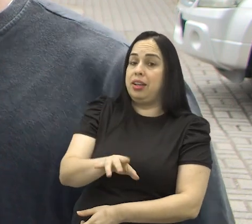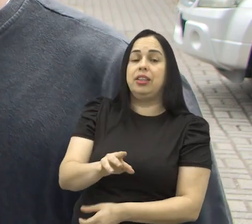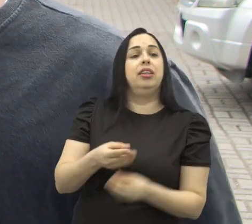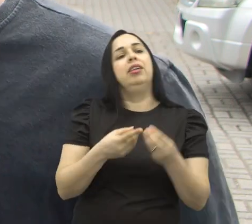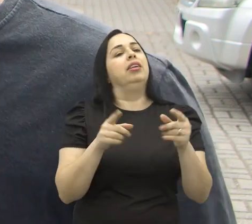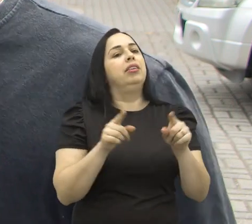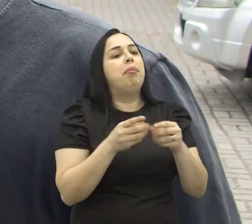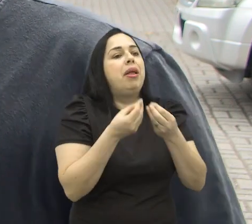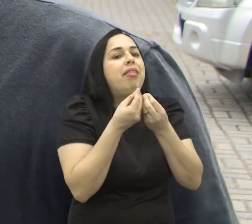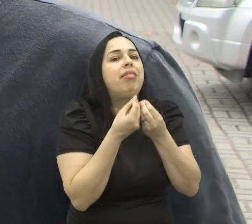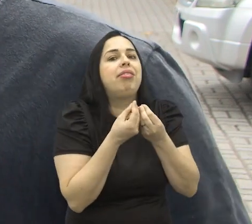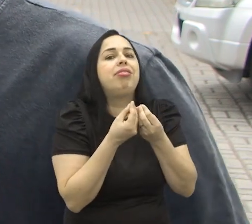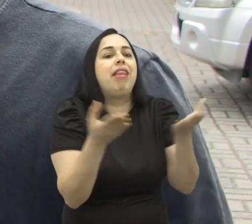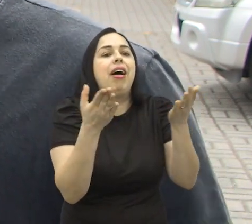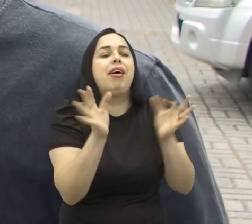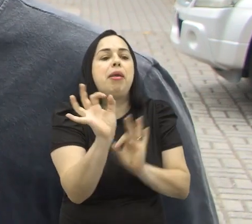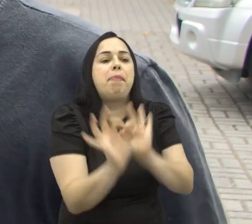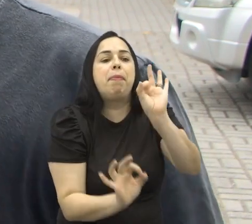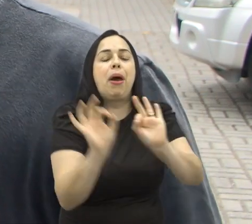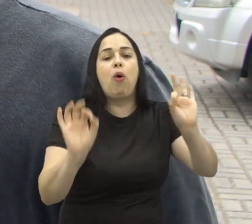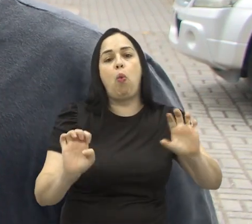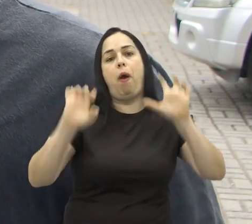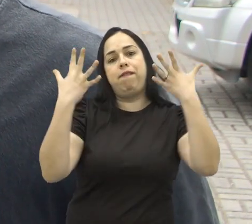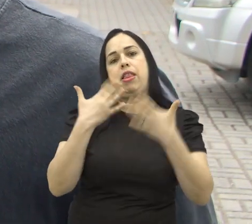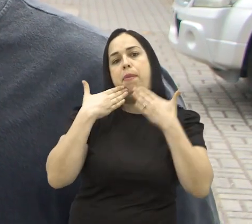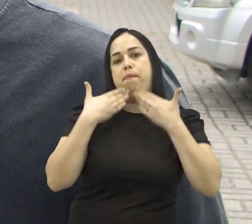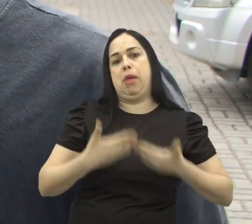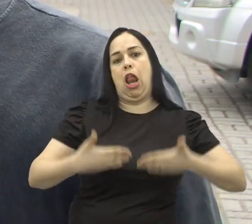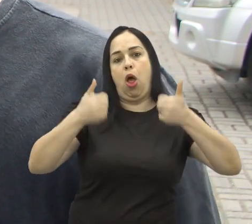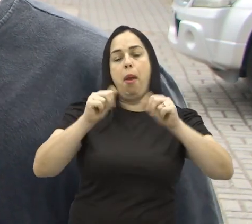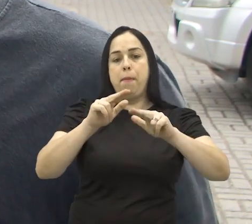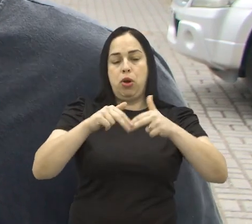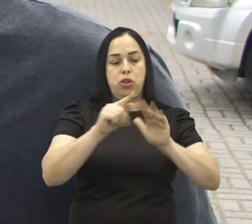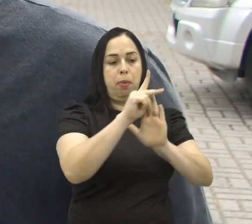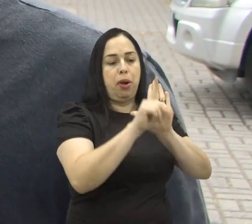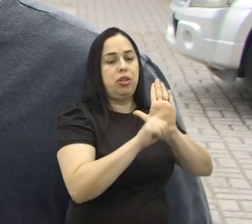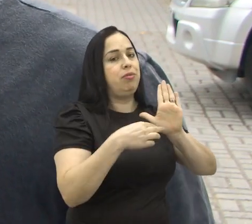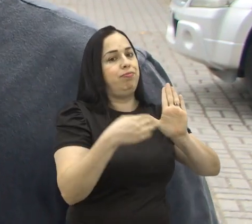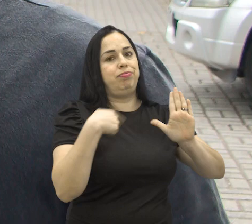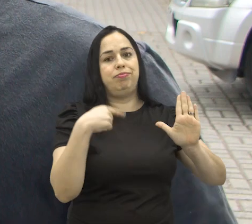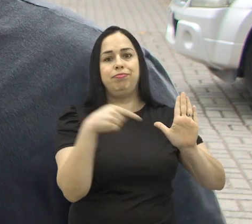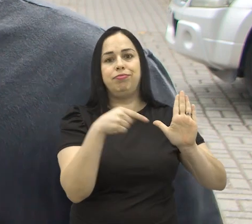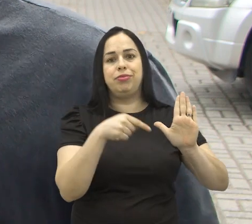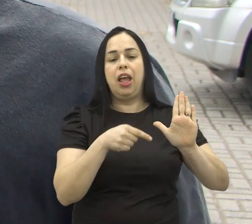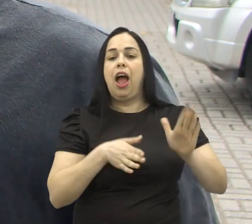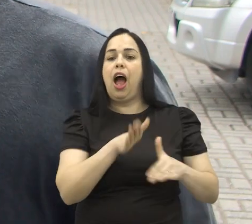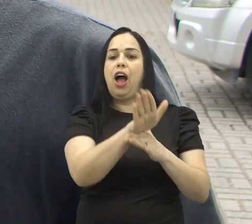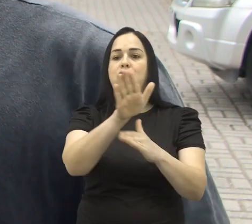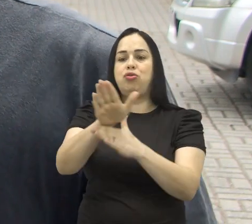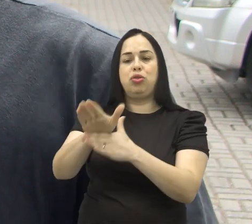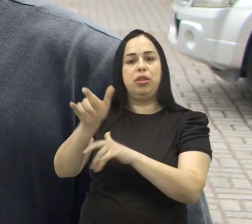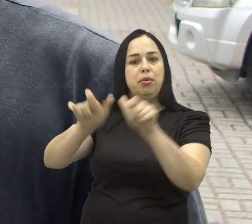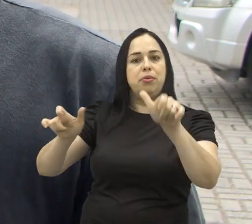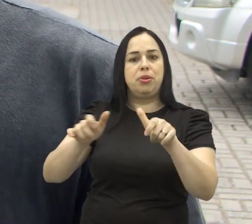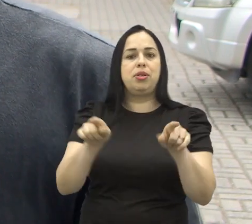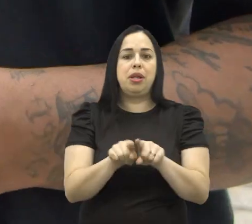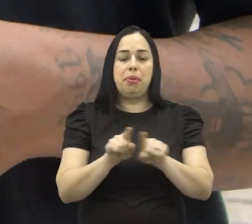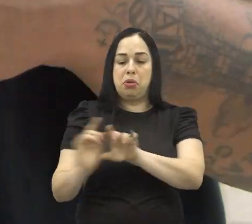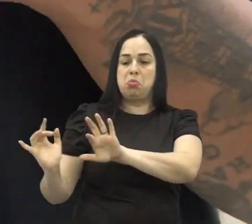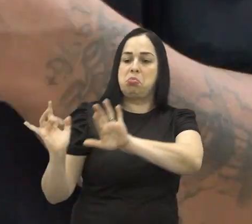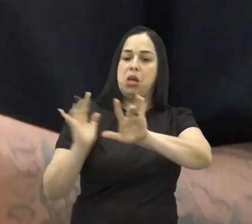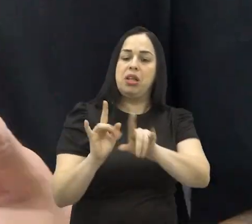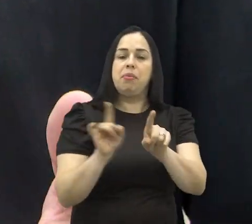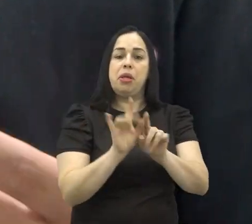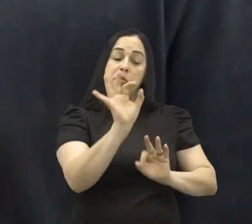consegue proporcionar um evento melhor. É uma vantagem gigantesca para o folião e para os produtores.